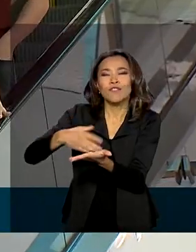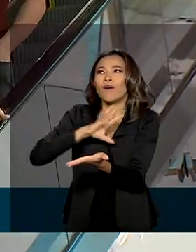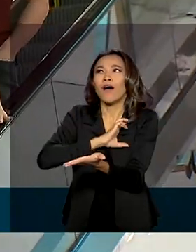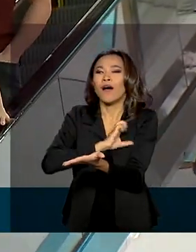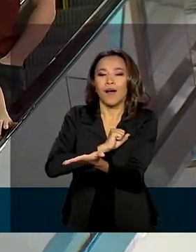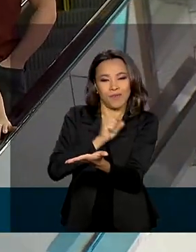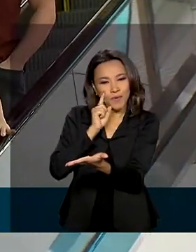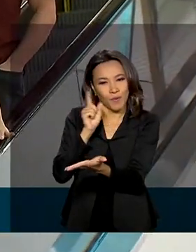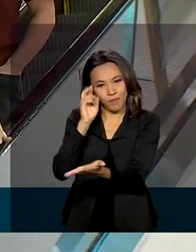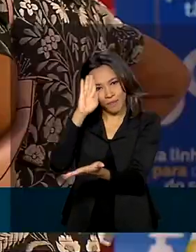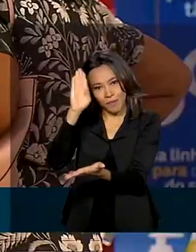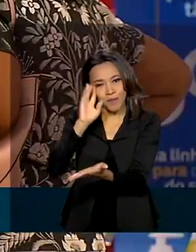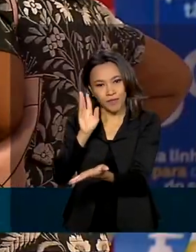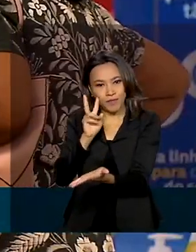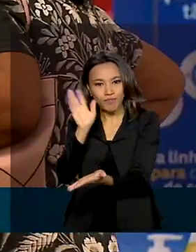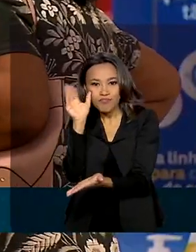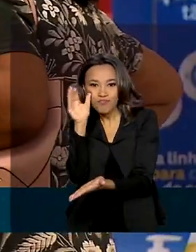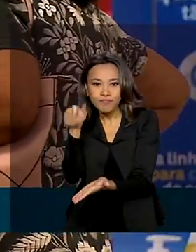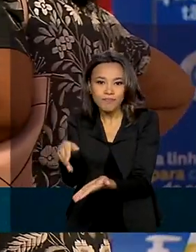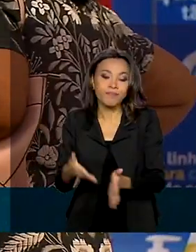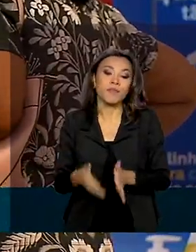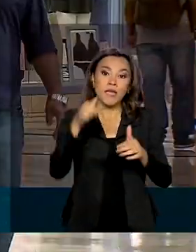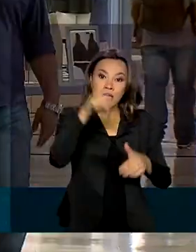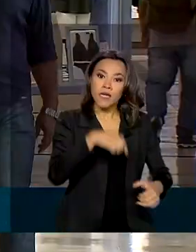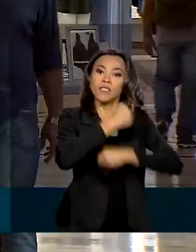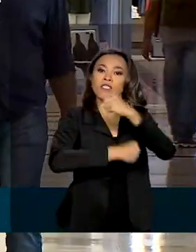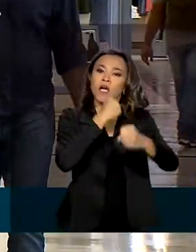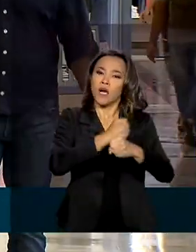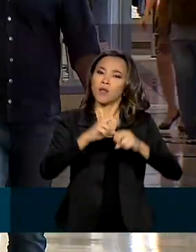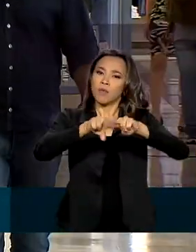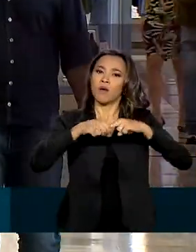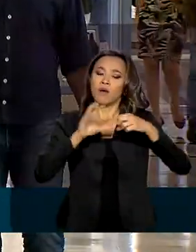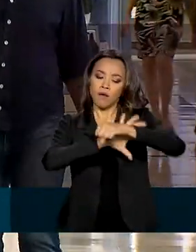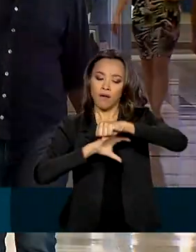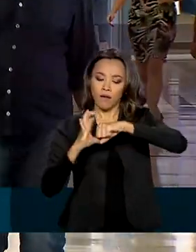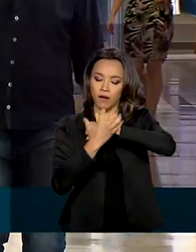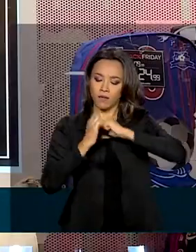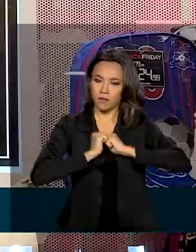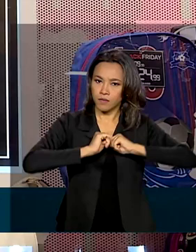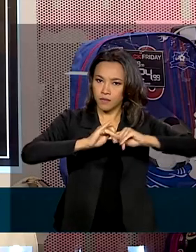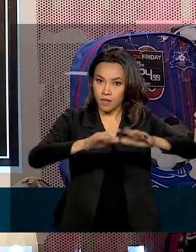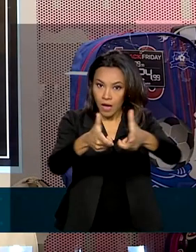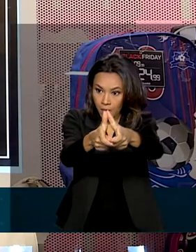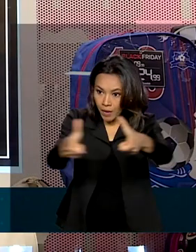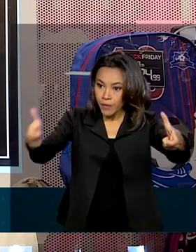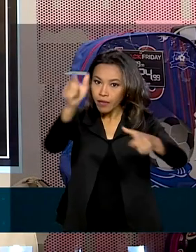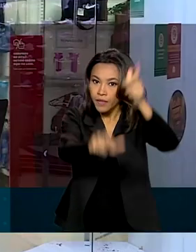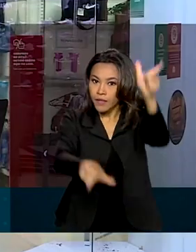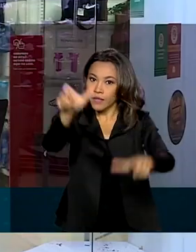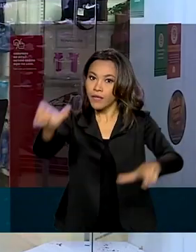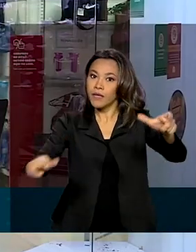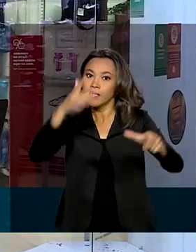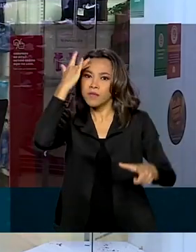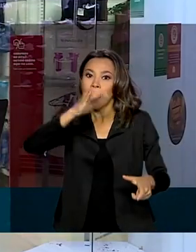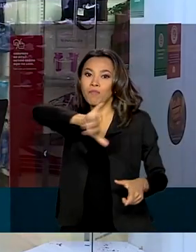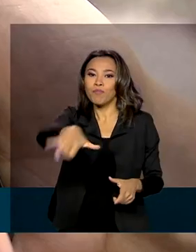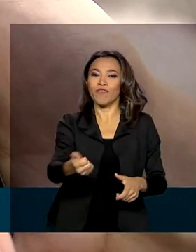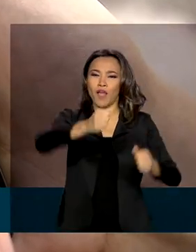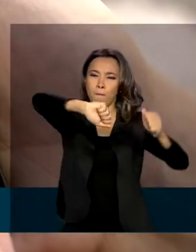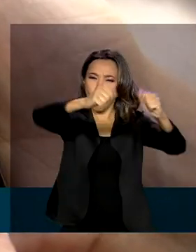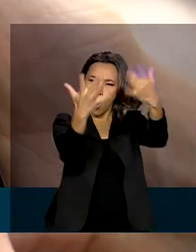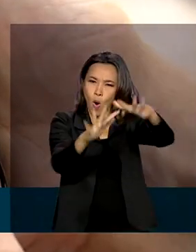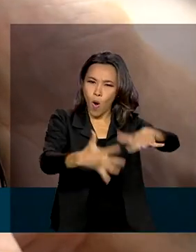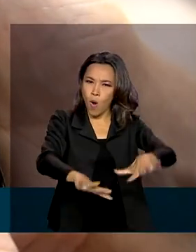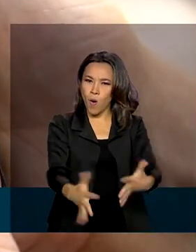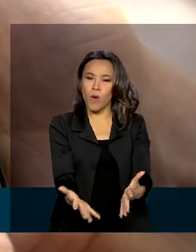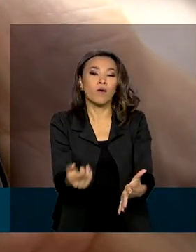Neste ano, por causa da pandemia da Covid-19, a maior parte dos consumidores deve aproveitar os descontos da Black Friday